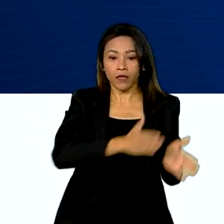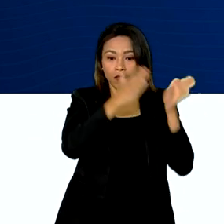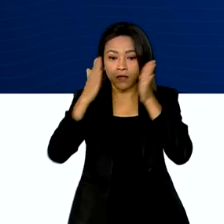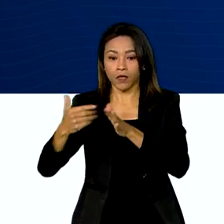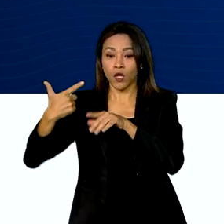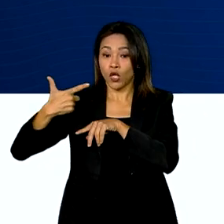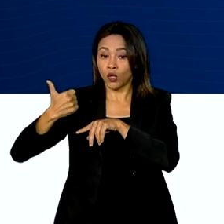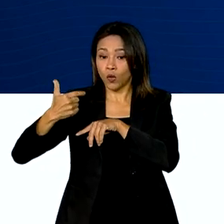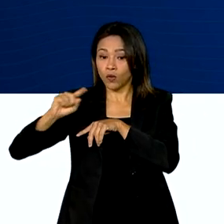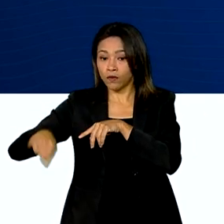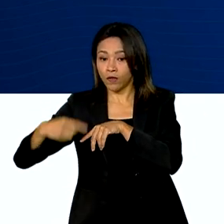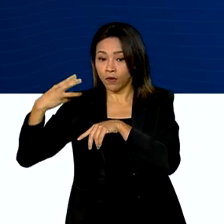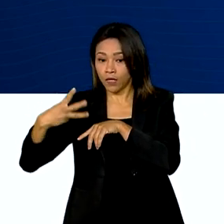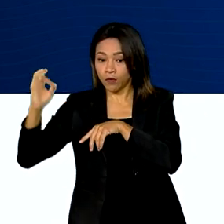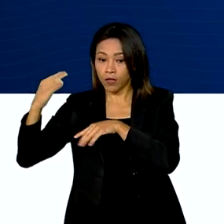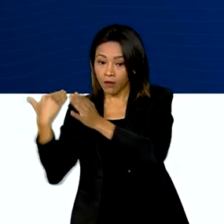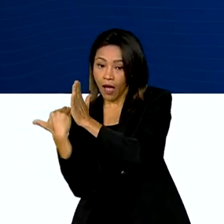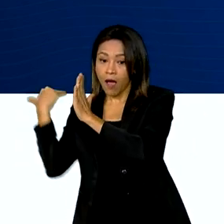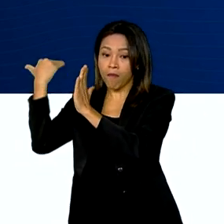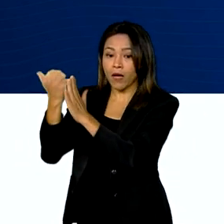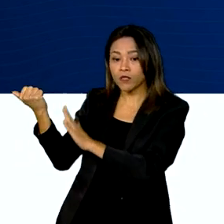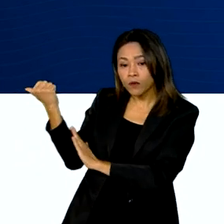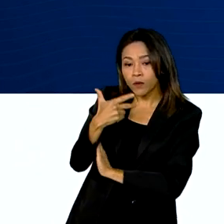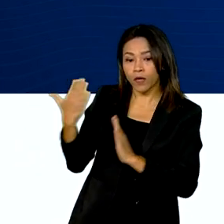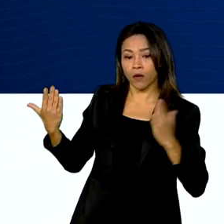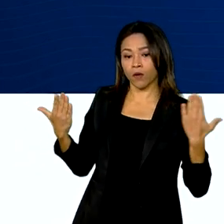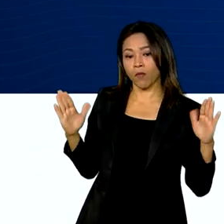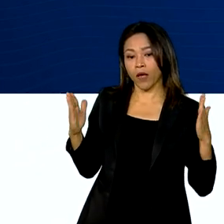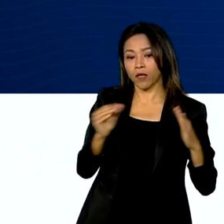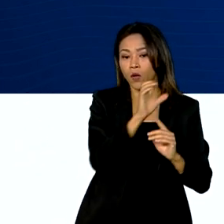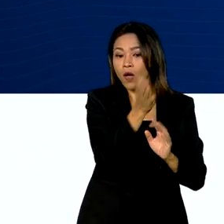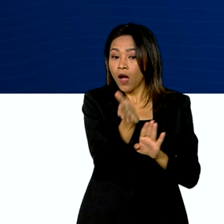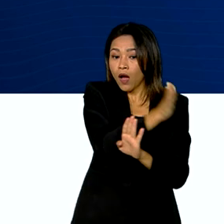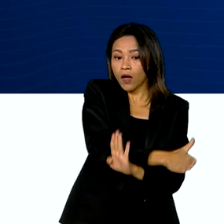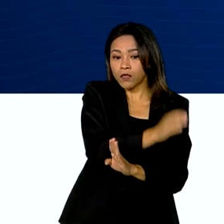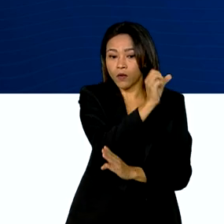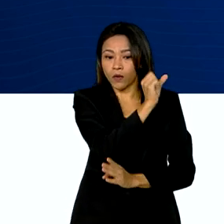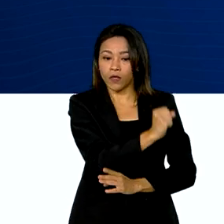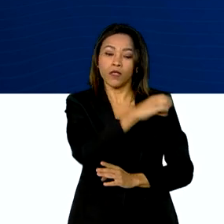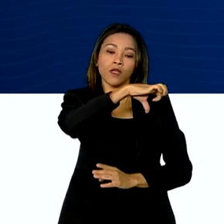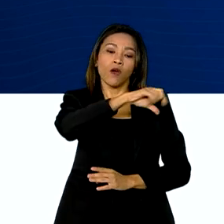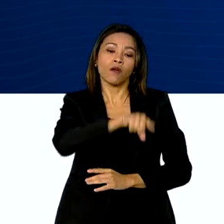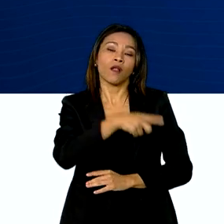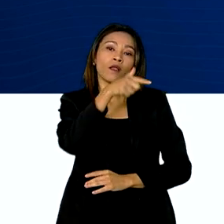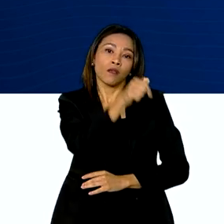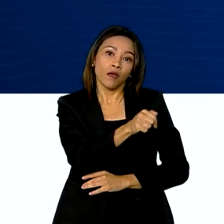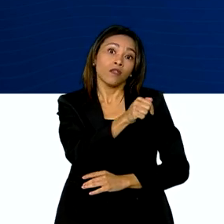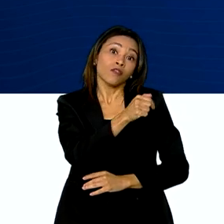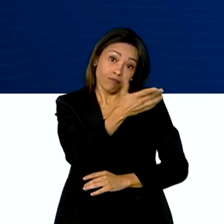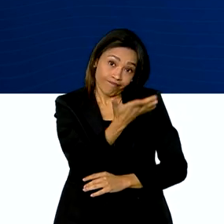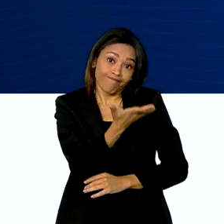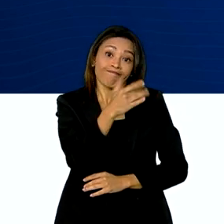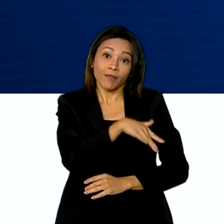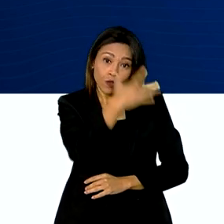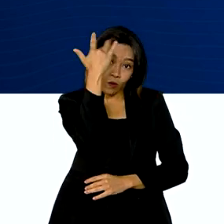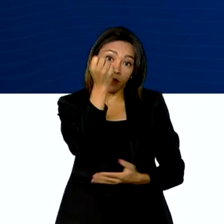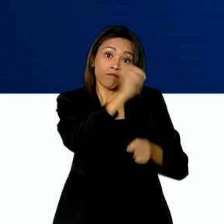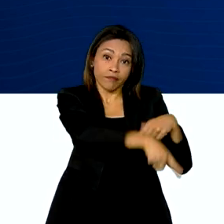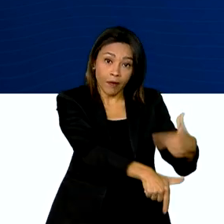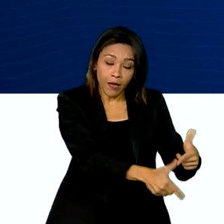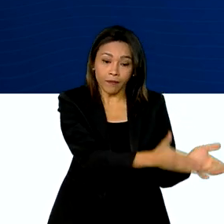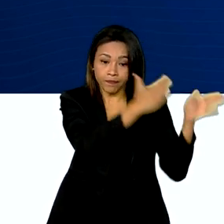% a mais do que em 2012, quando 89,7 milhões de pessoas estavam ocupadas. 57